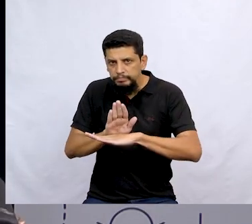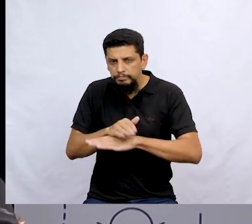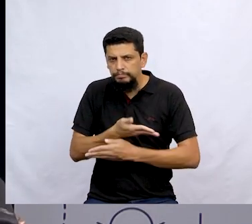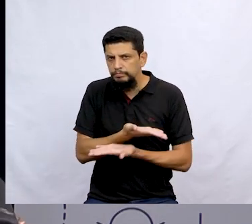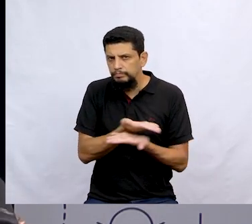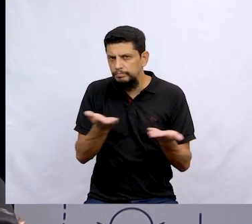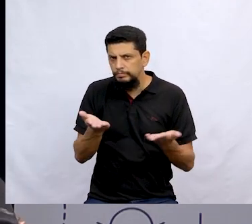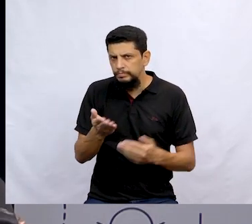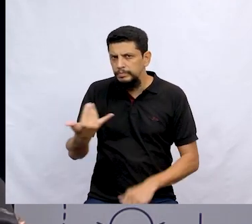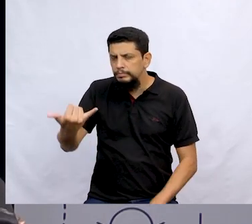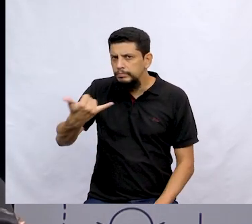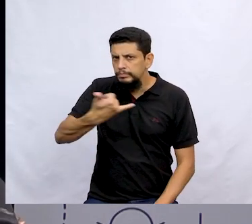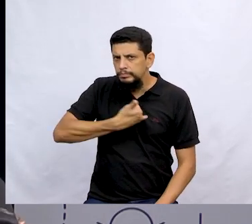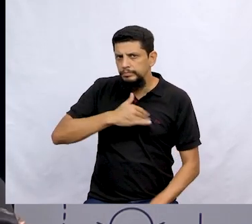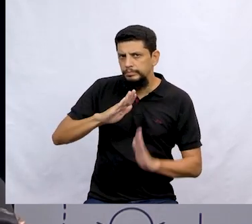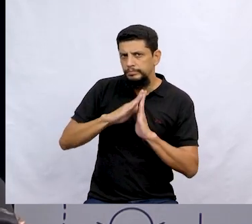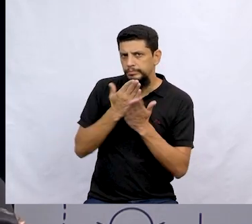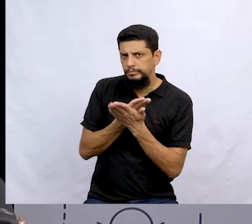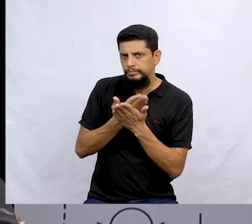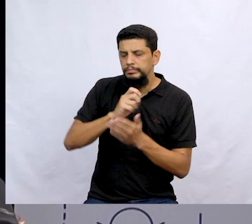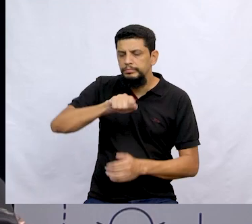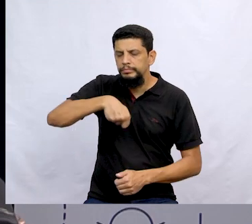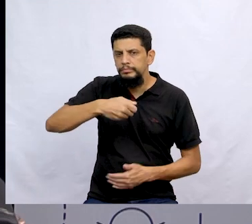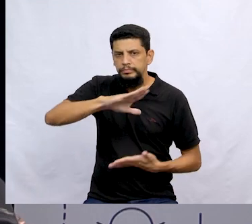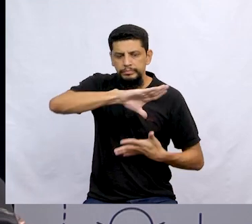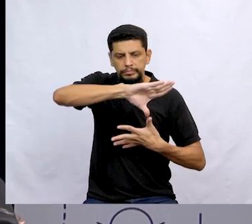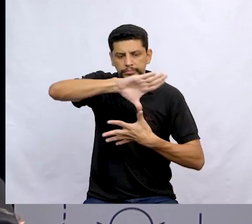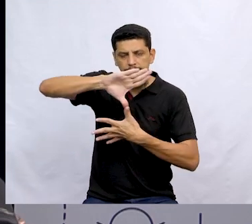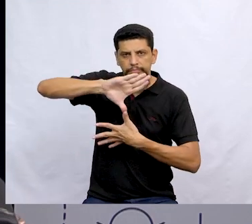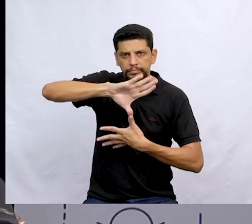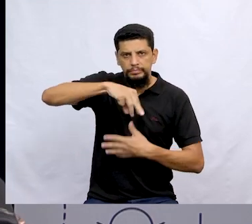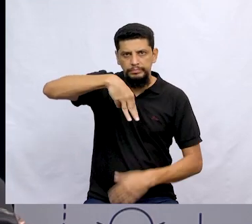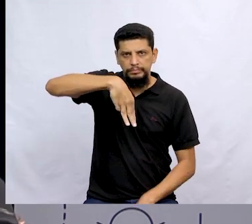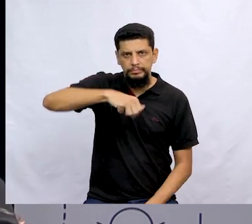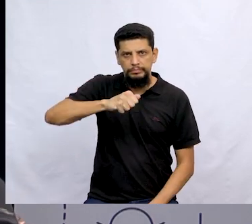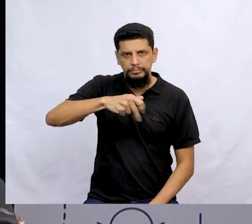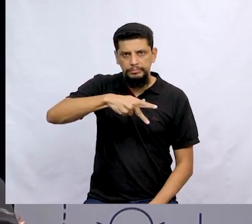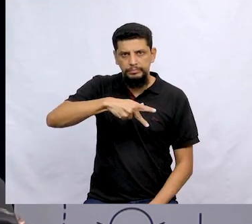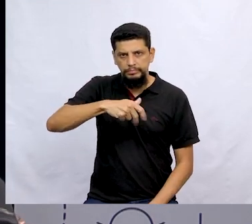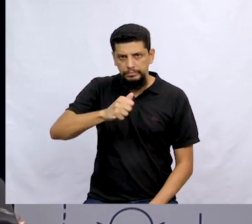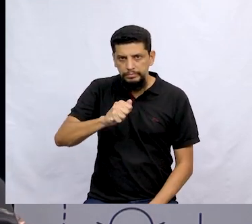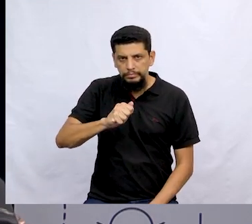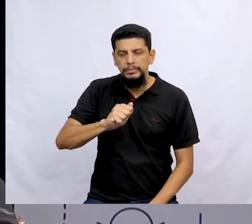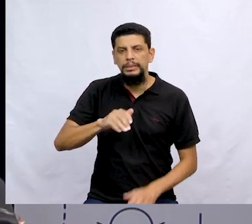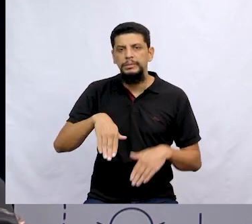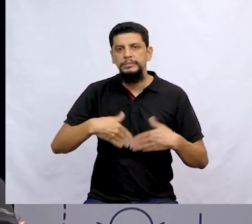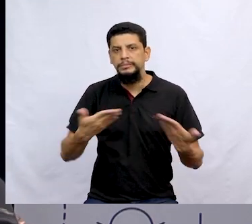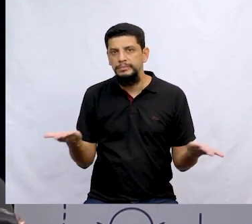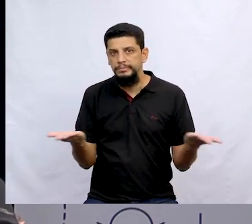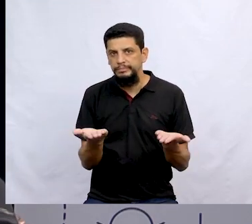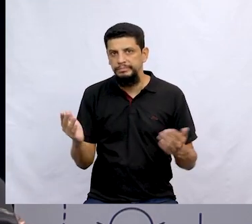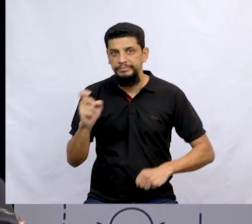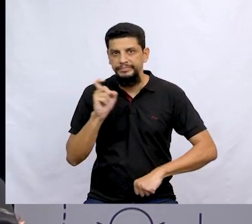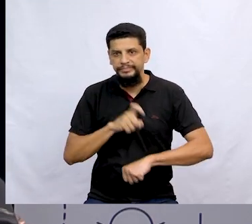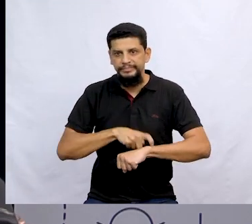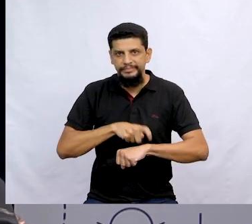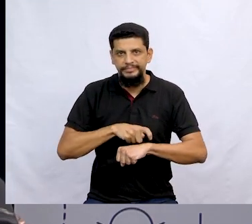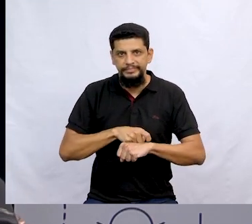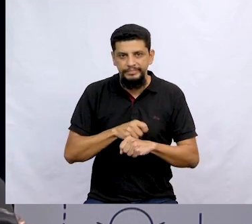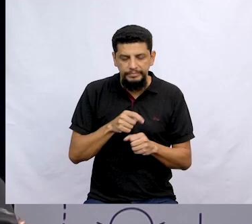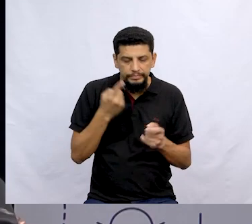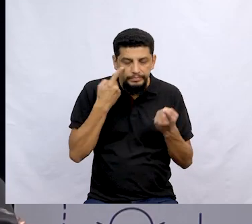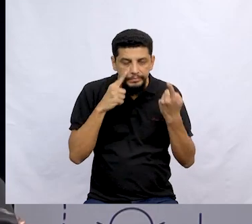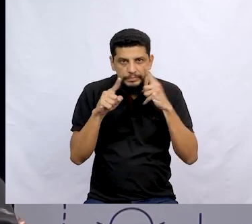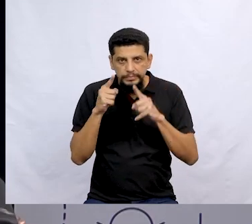falaram lá na escola sobre mapas? É sobre mapas, pessoal. Então, agora é a hora de a gente